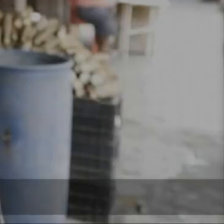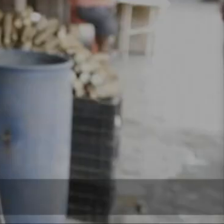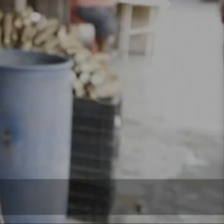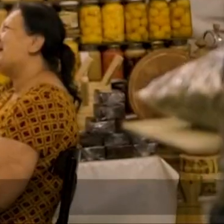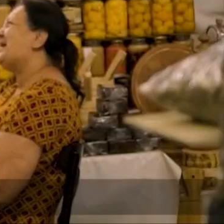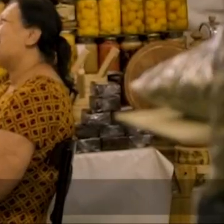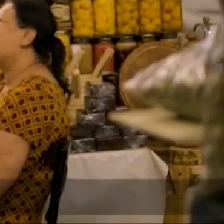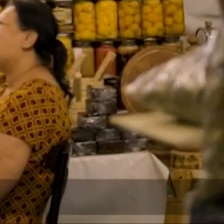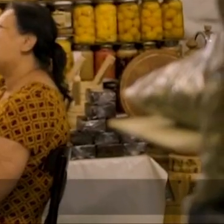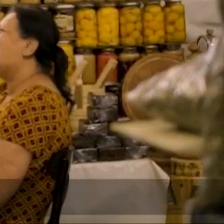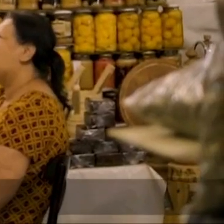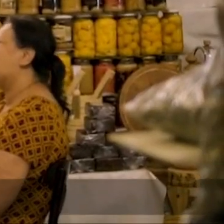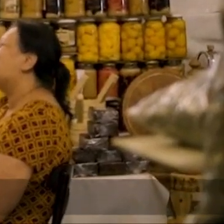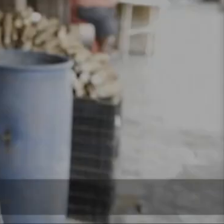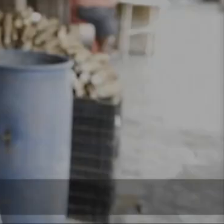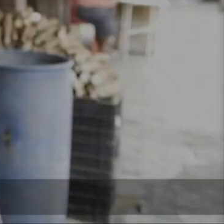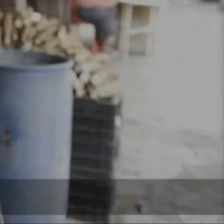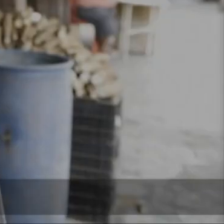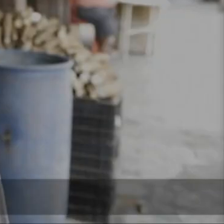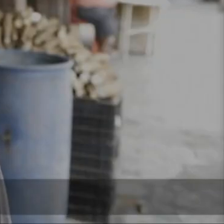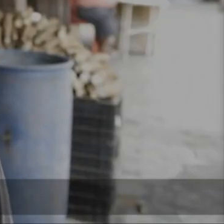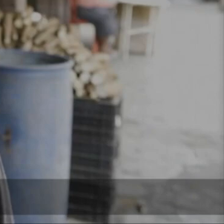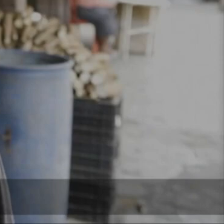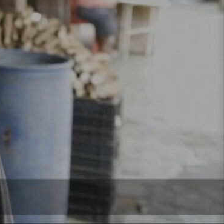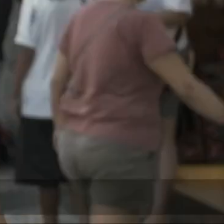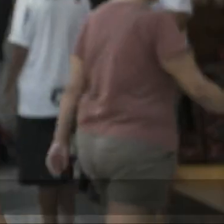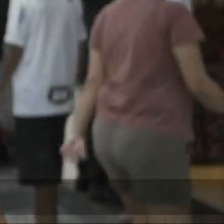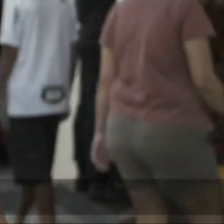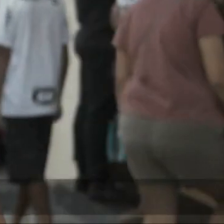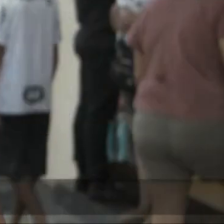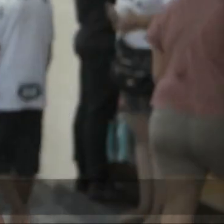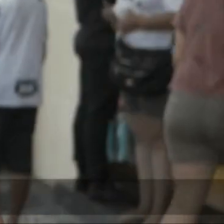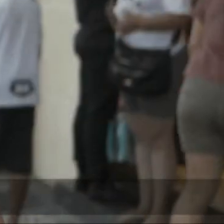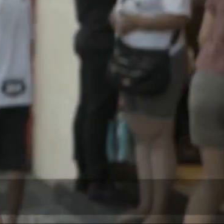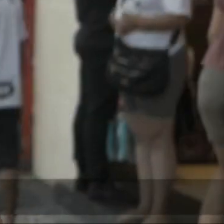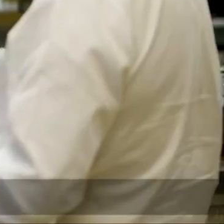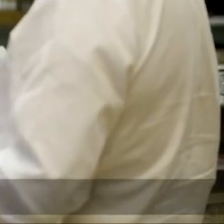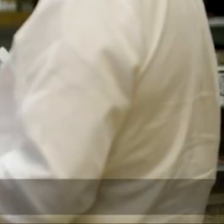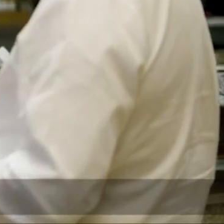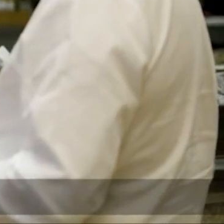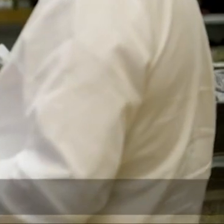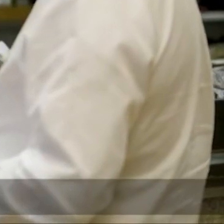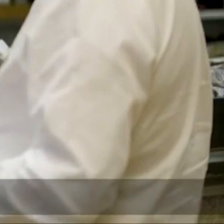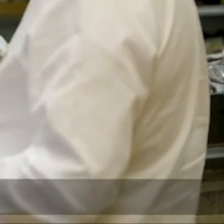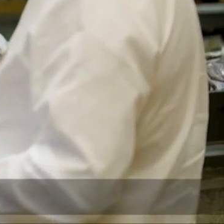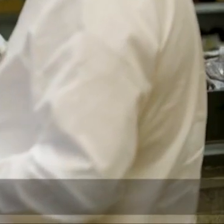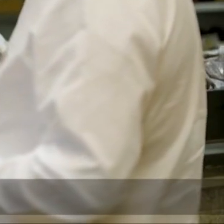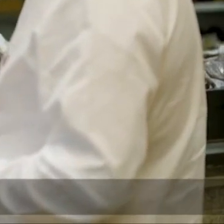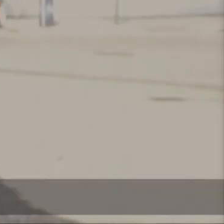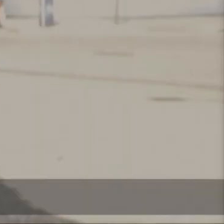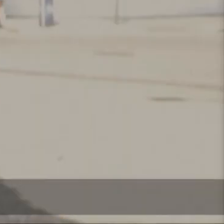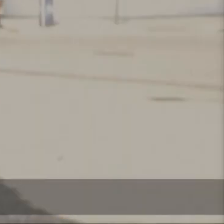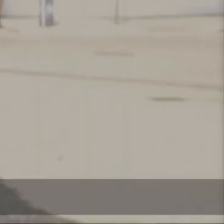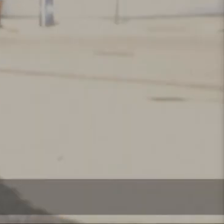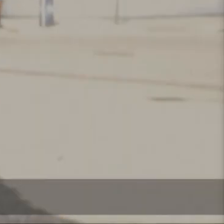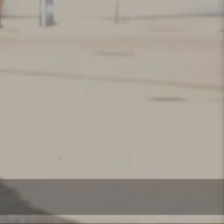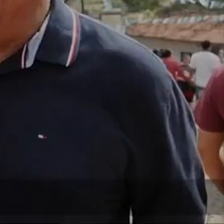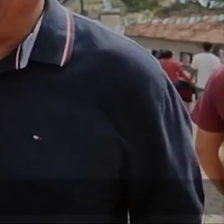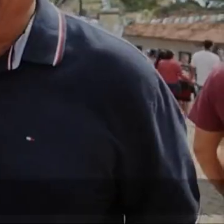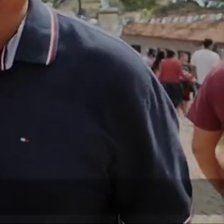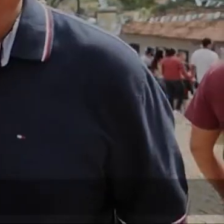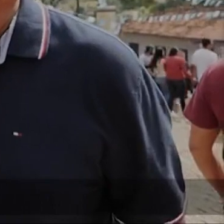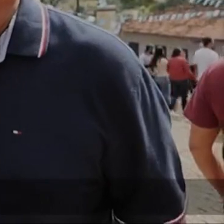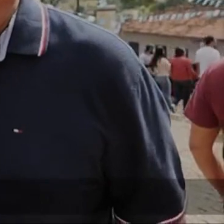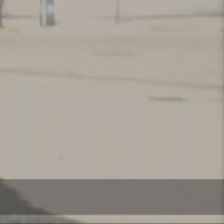outros. Como o povo mineiro, né? Conhece as necessidades da cidade. Eu acho que ele é uma pessoa honesta, assim. Ele tem as mesmas opiniões que eu